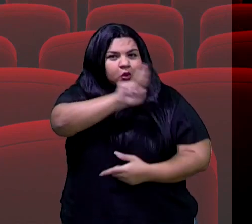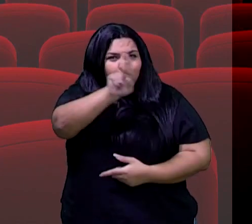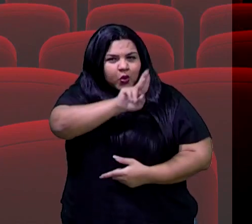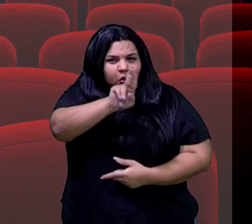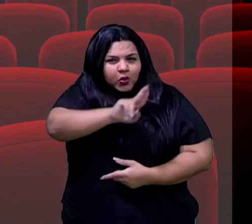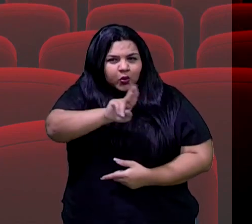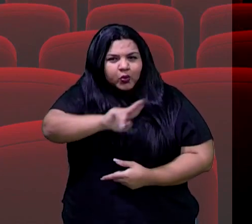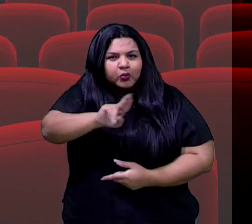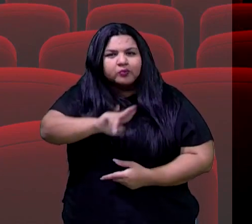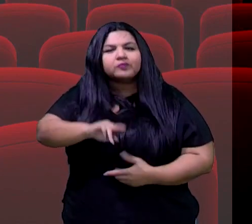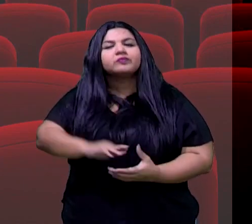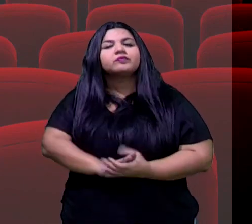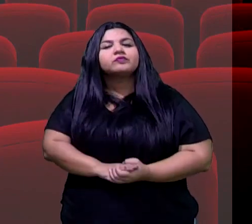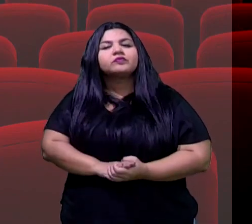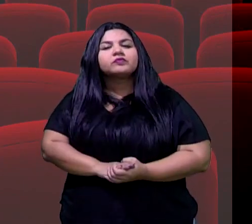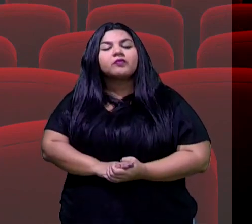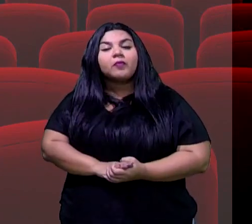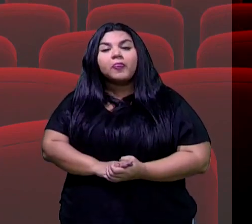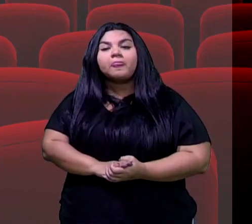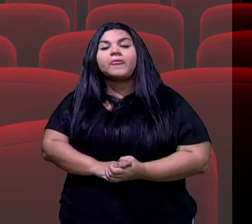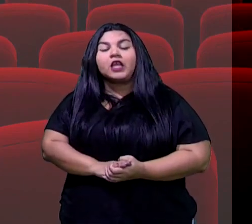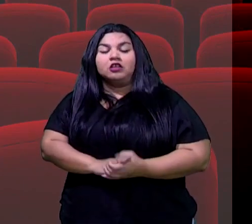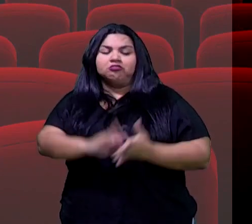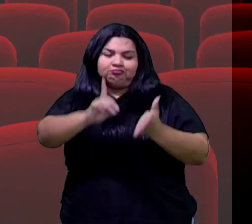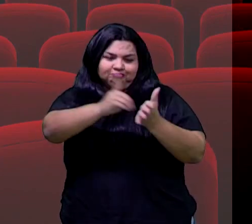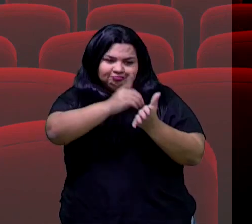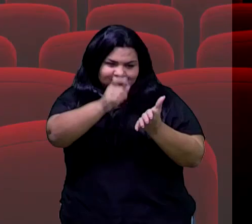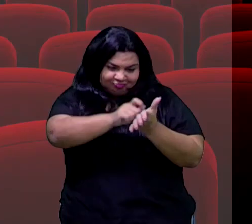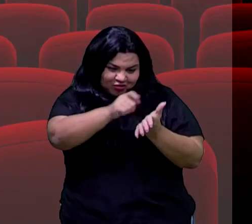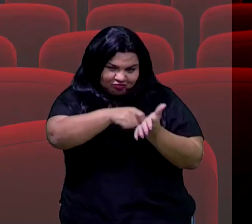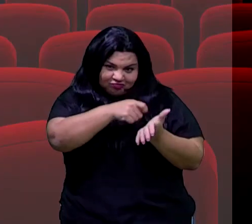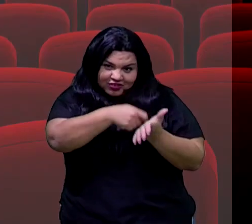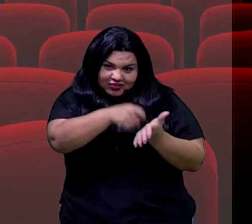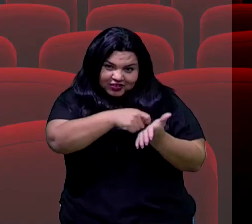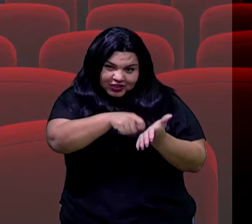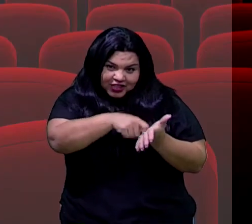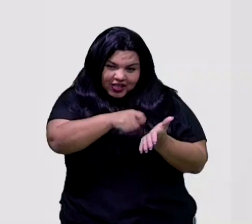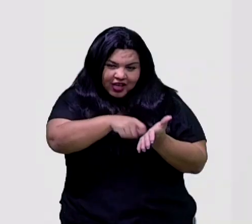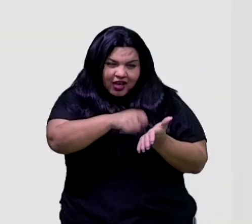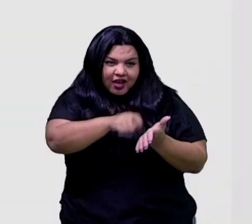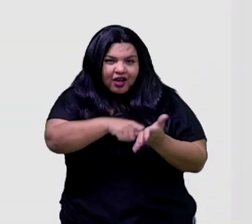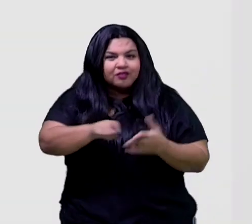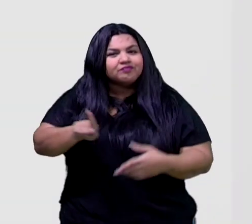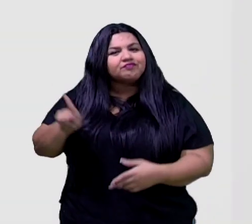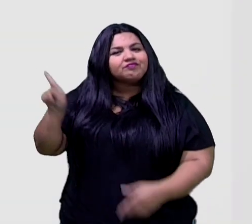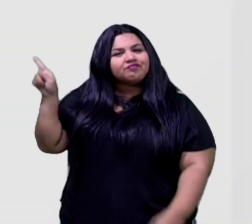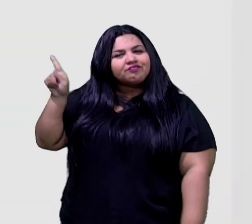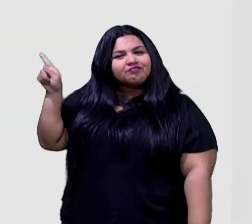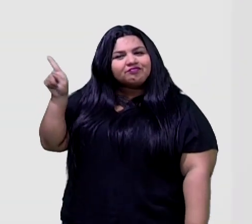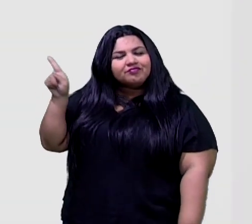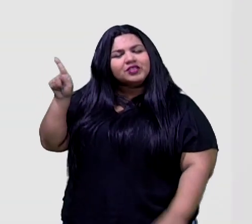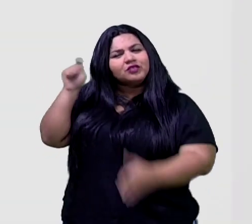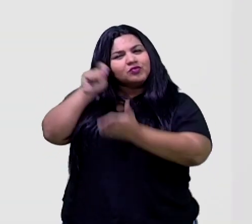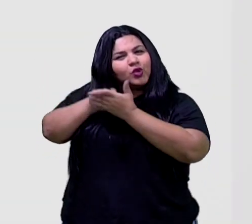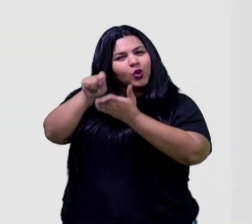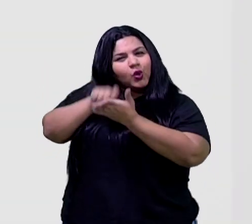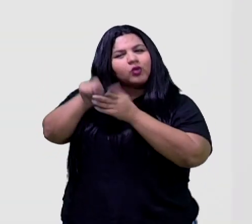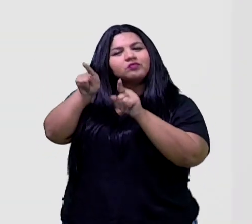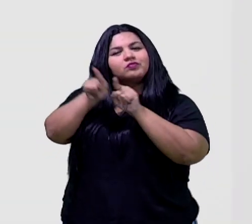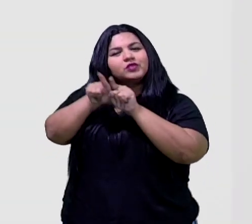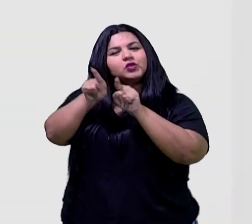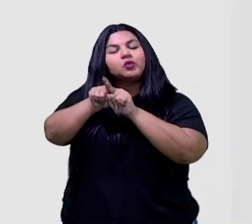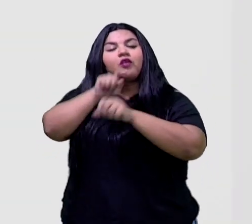Nara, Diários de Motocicleta, cartela na tela para a gente acompanhar, não é? Que é um filme de